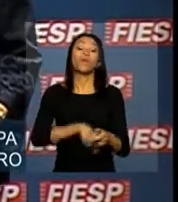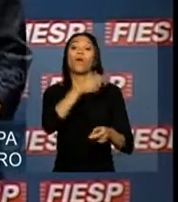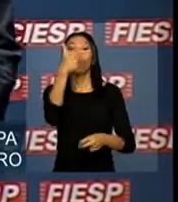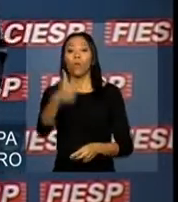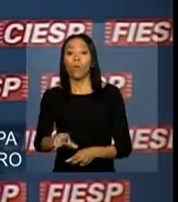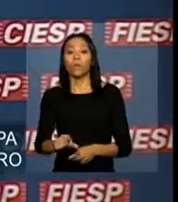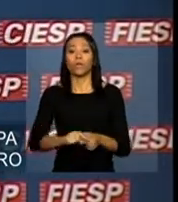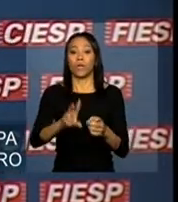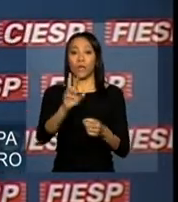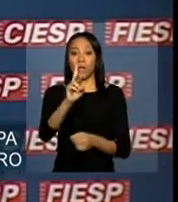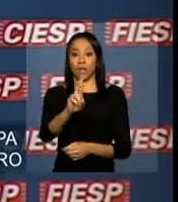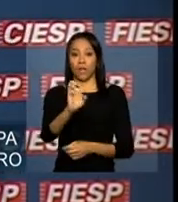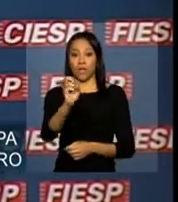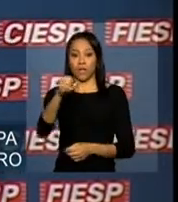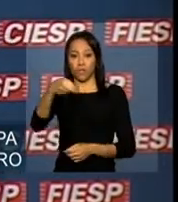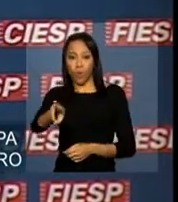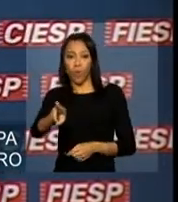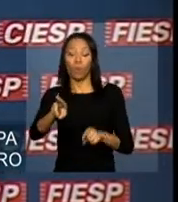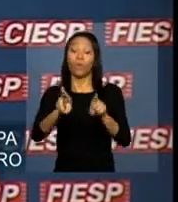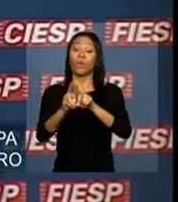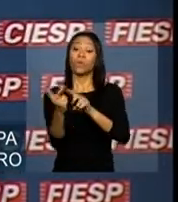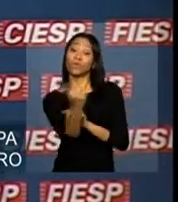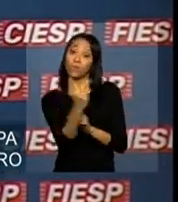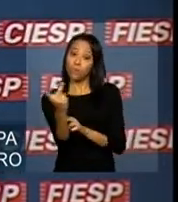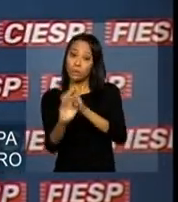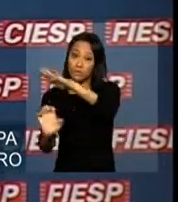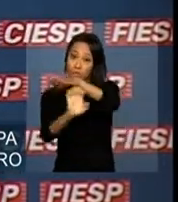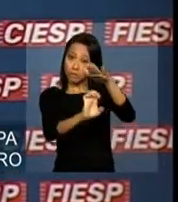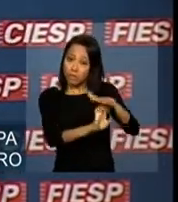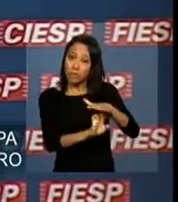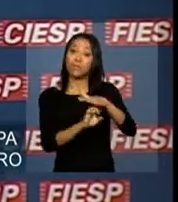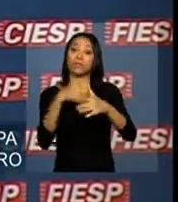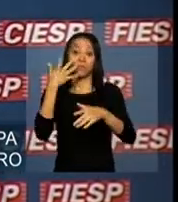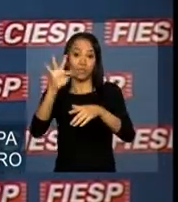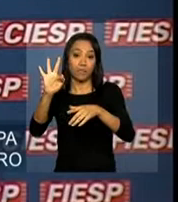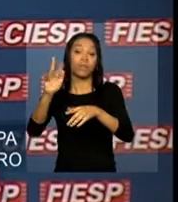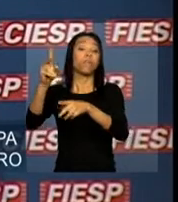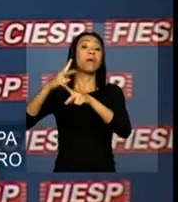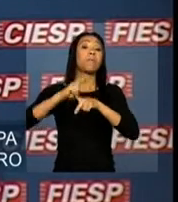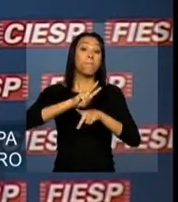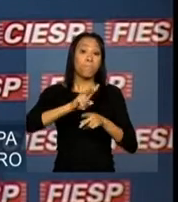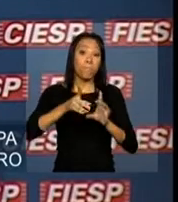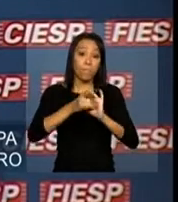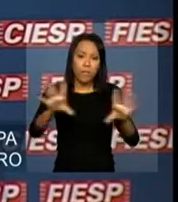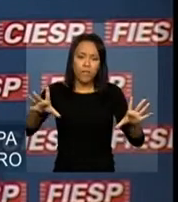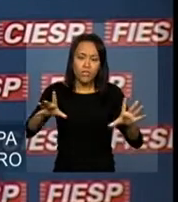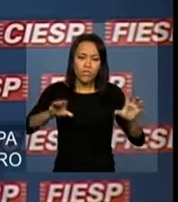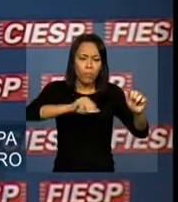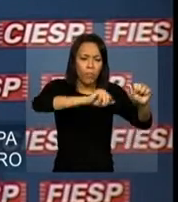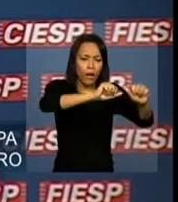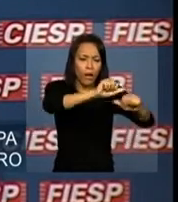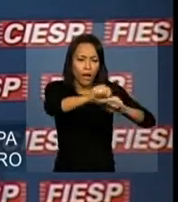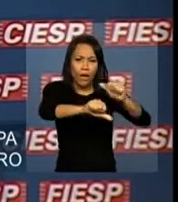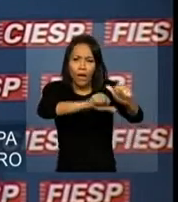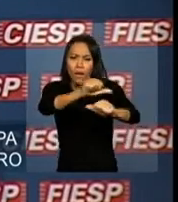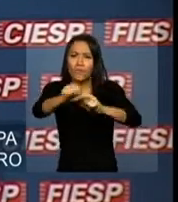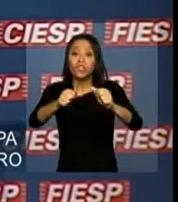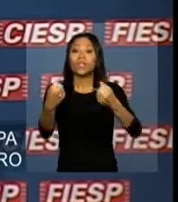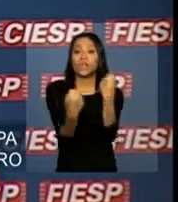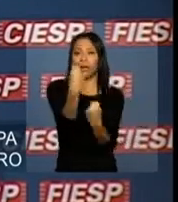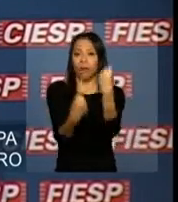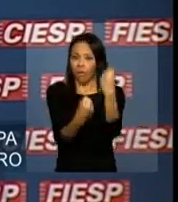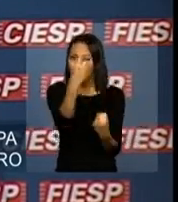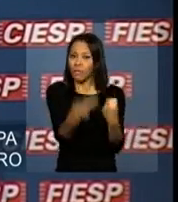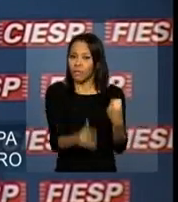permitirá a expansão da produção de carros no Brasil a partir da construção,